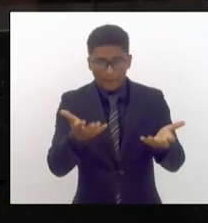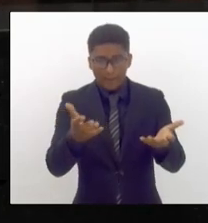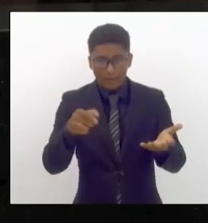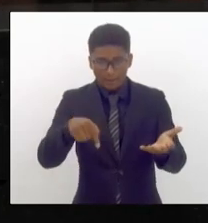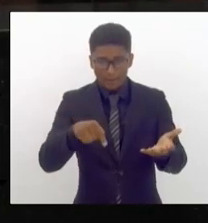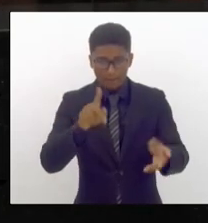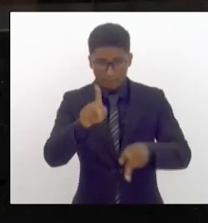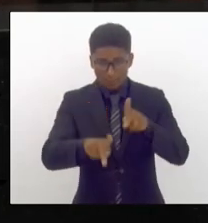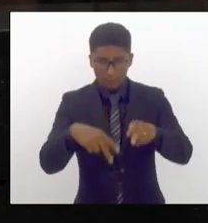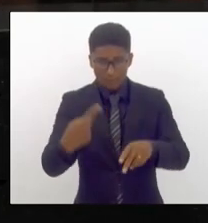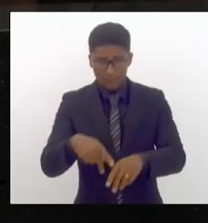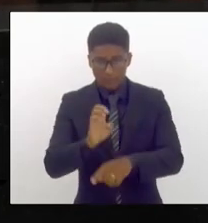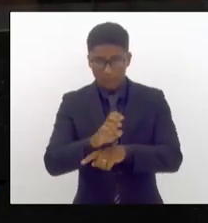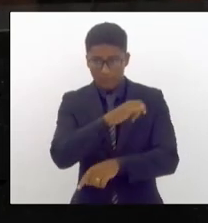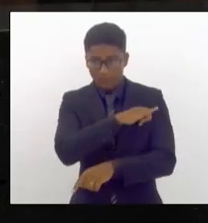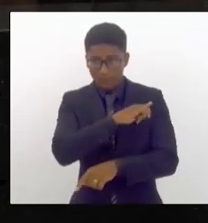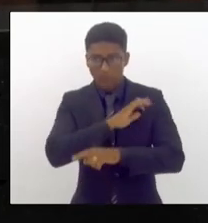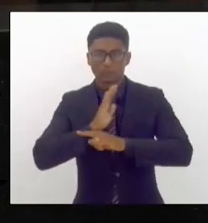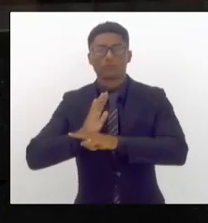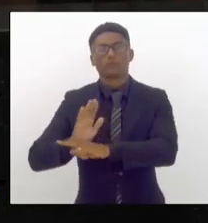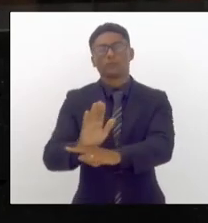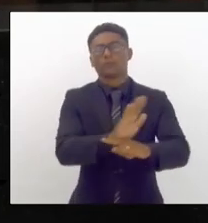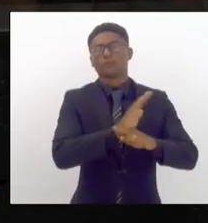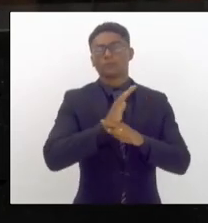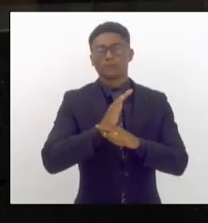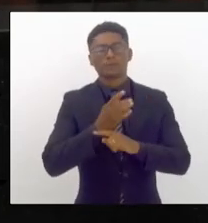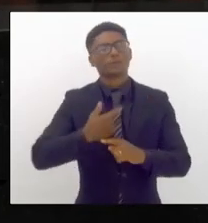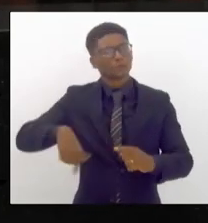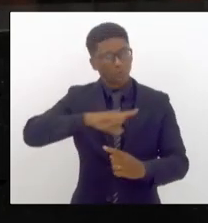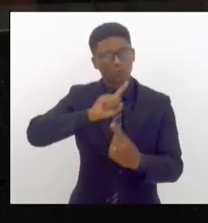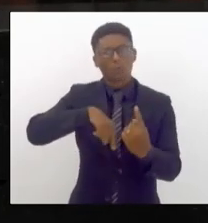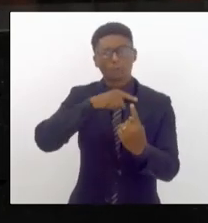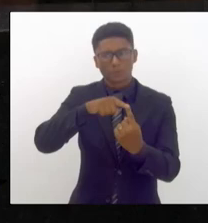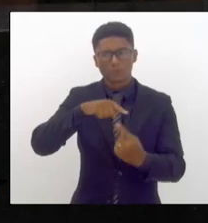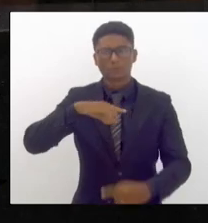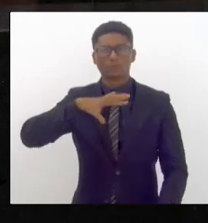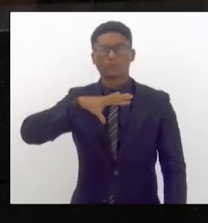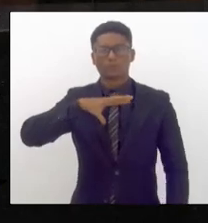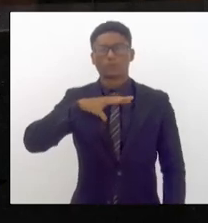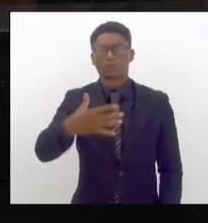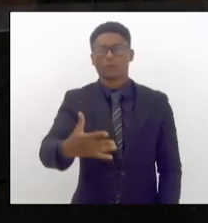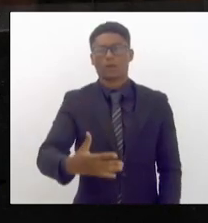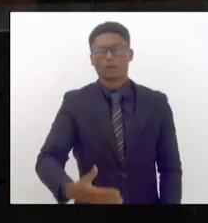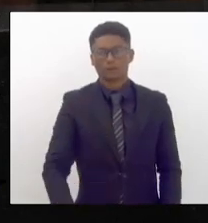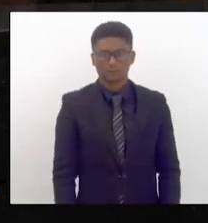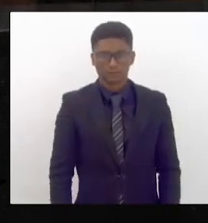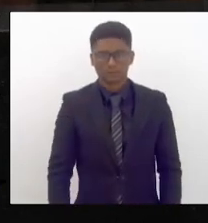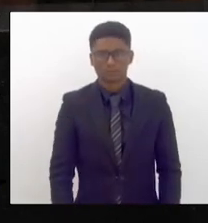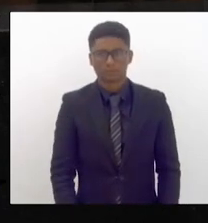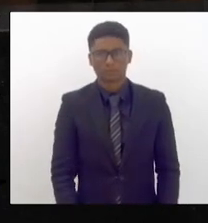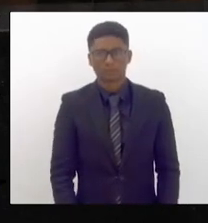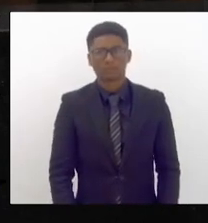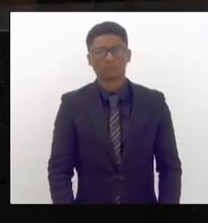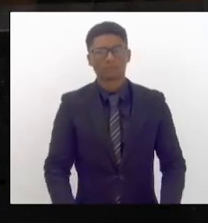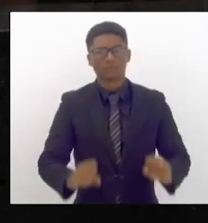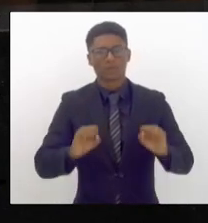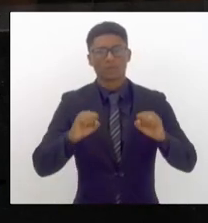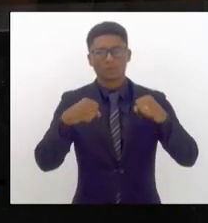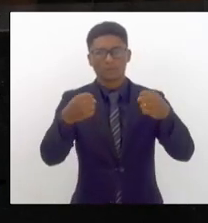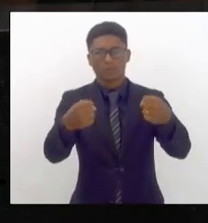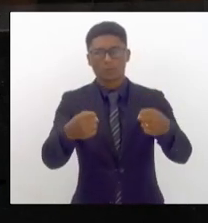do estado do Rio de Janeiro cumprindo a nossa missão com coragem com determinação